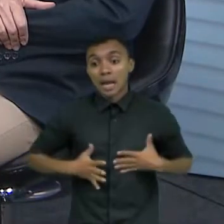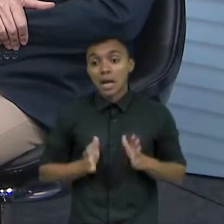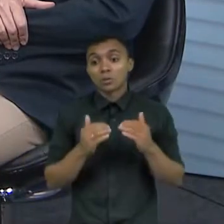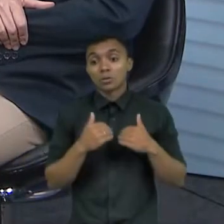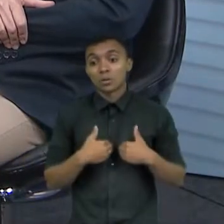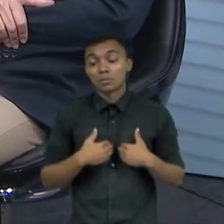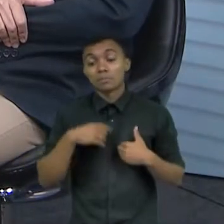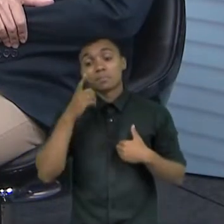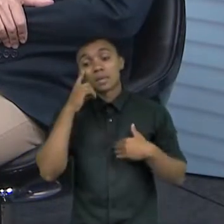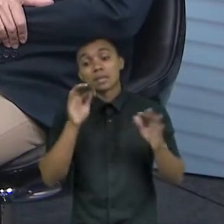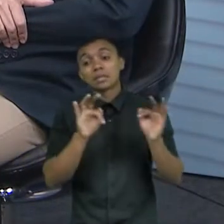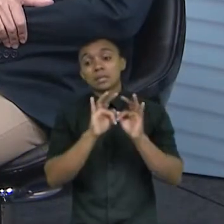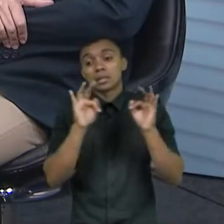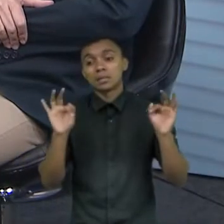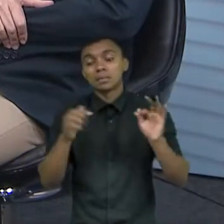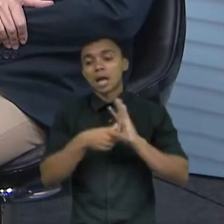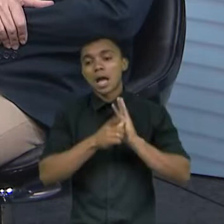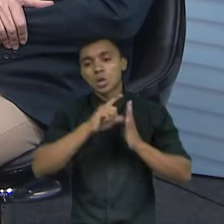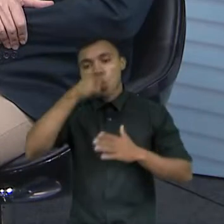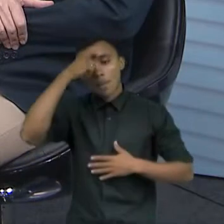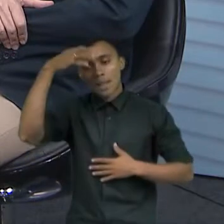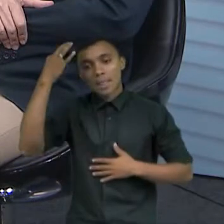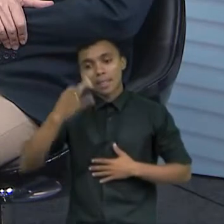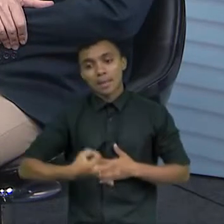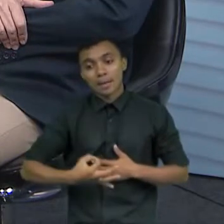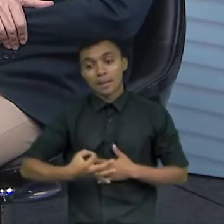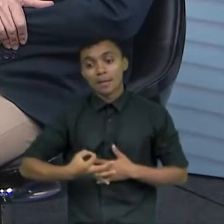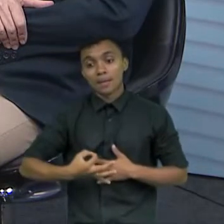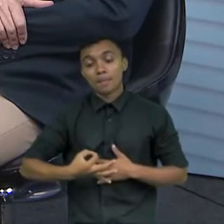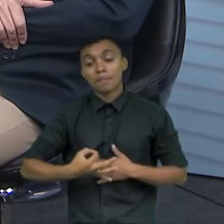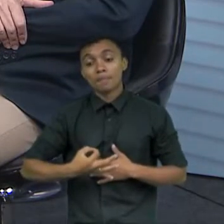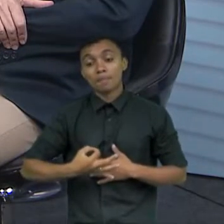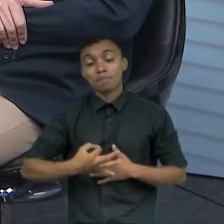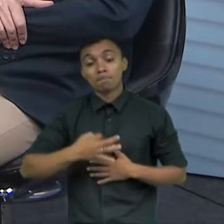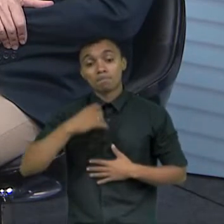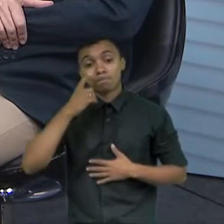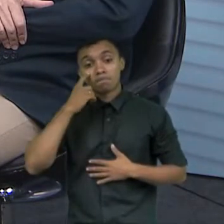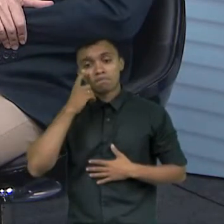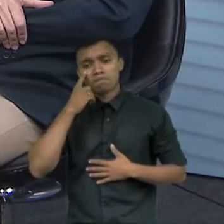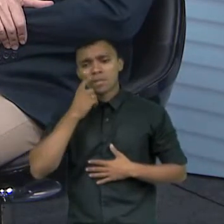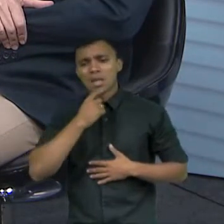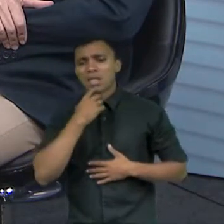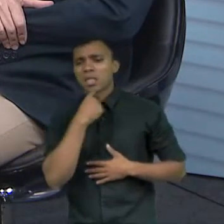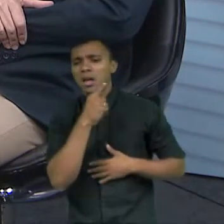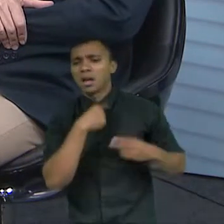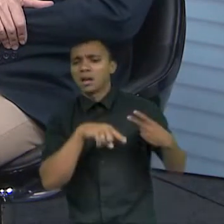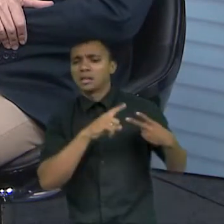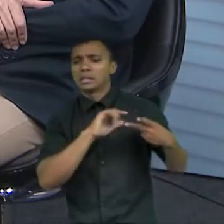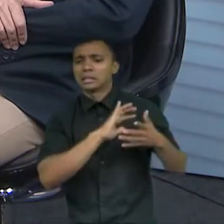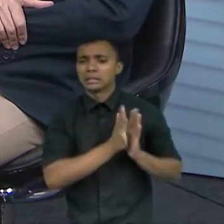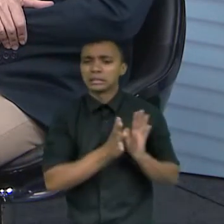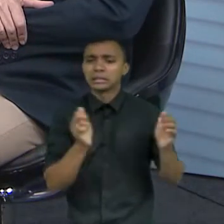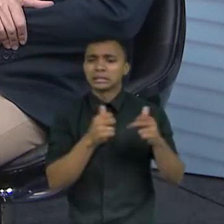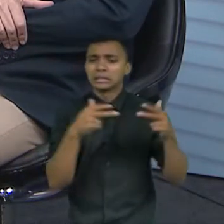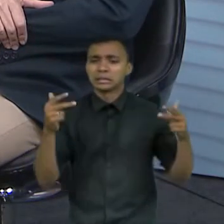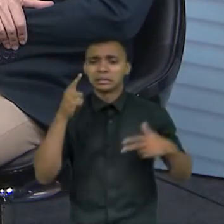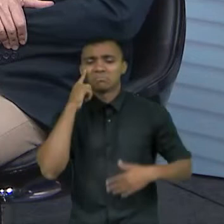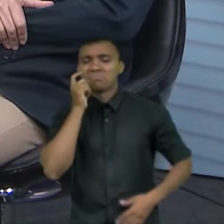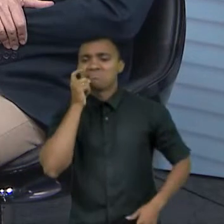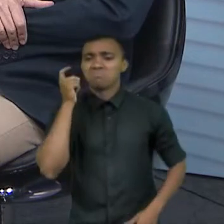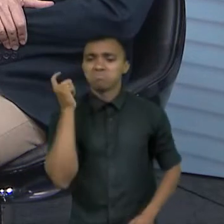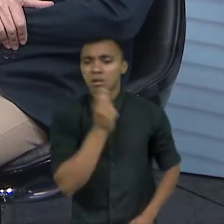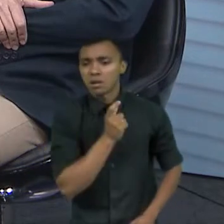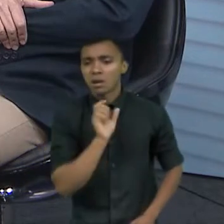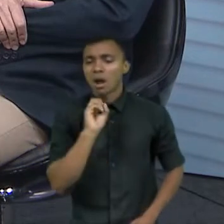custa você compreender para saber lidar né ao invés de discriminar ter algum tipo de preconceito